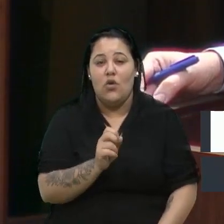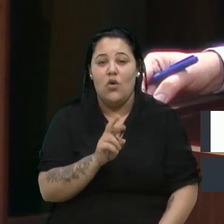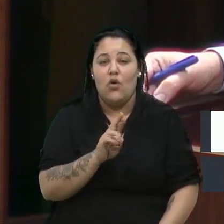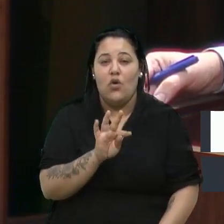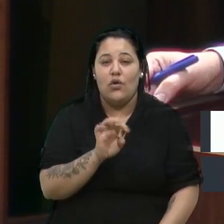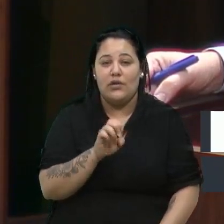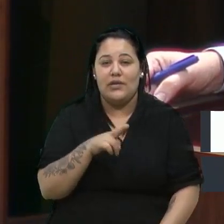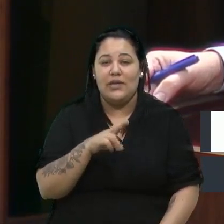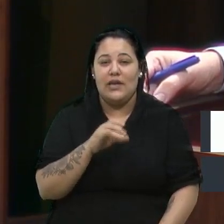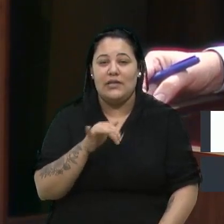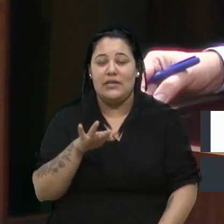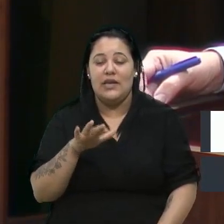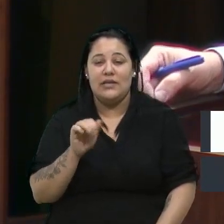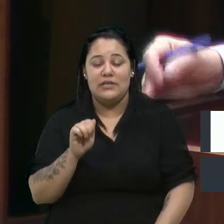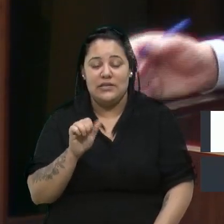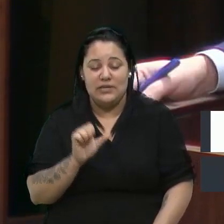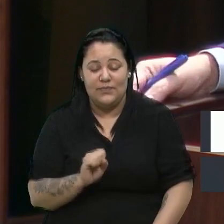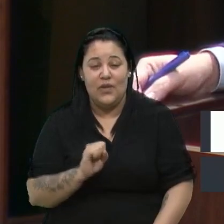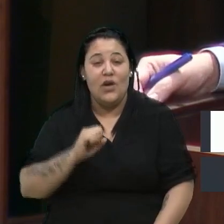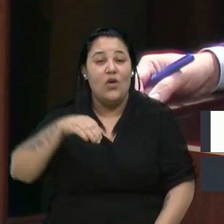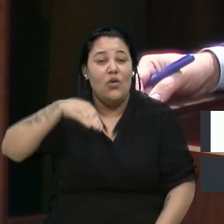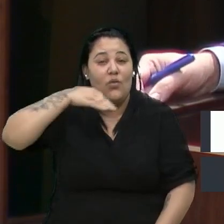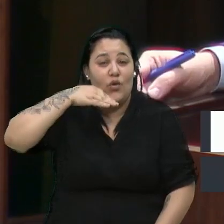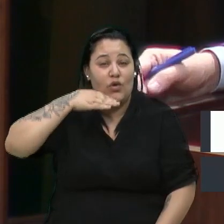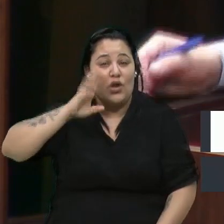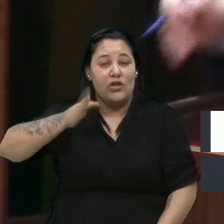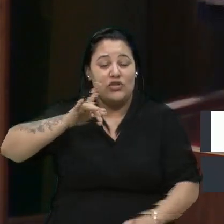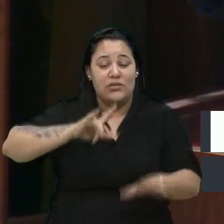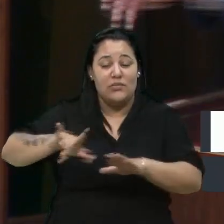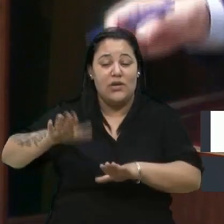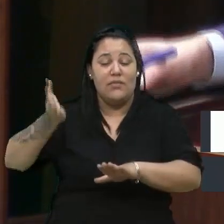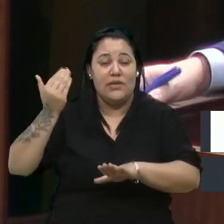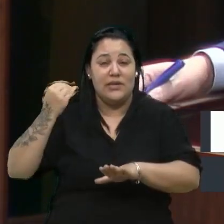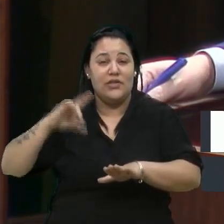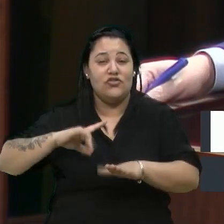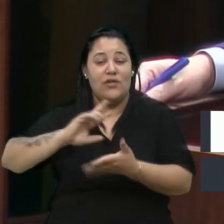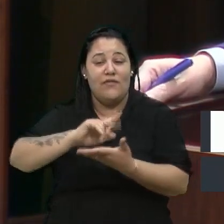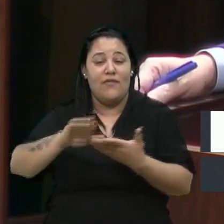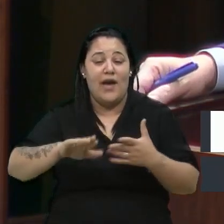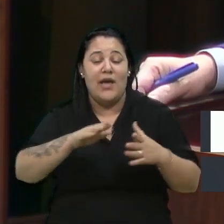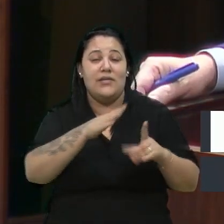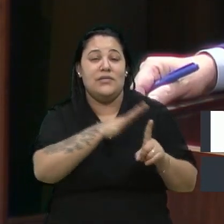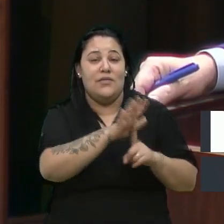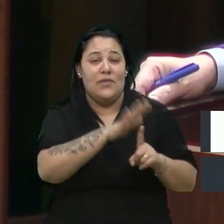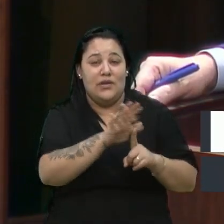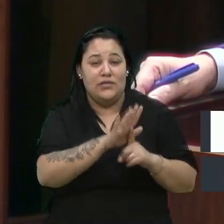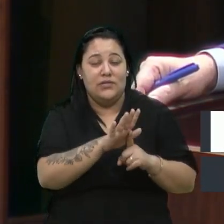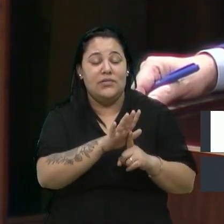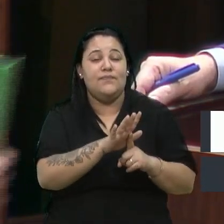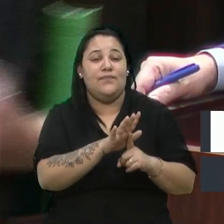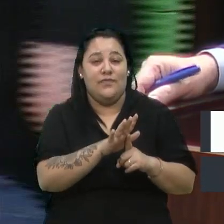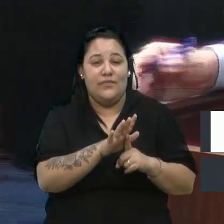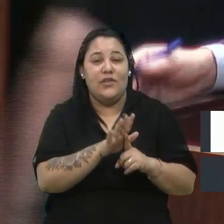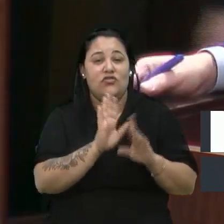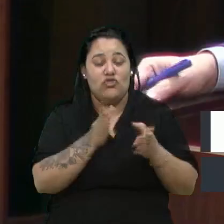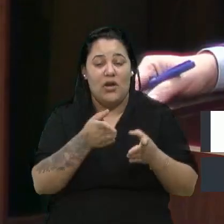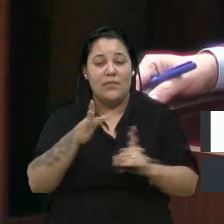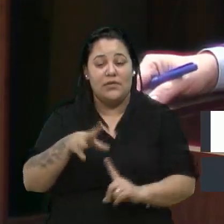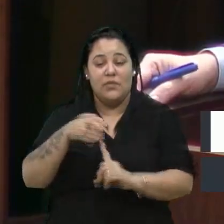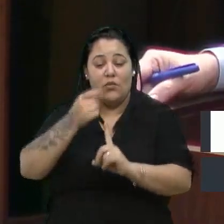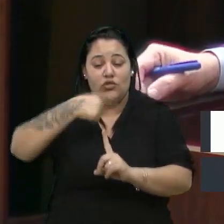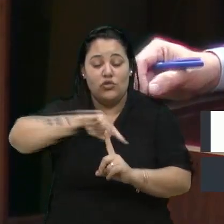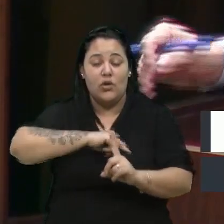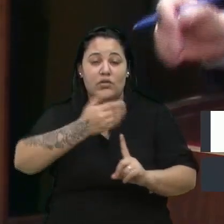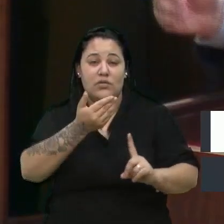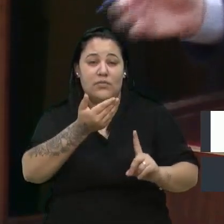uma série de demandas ali, principalmente nós pedimos a questão de instalação de lombadas,